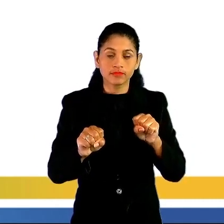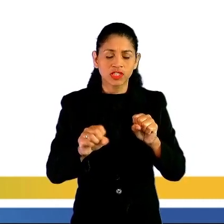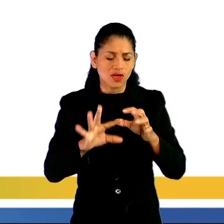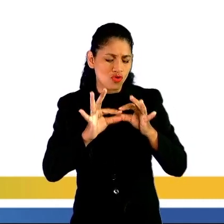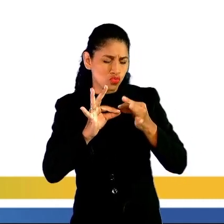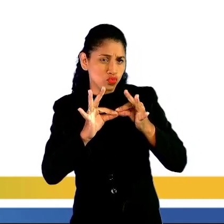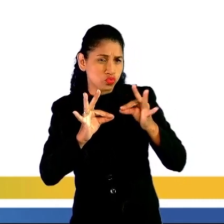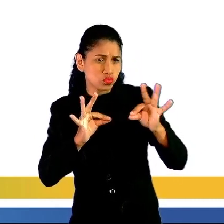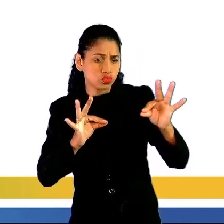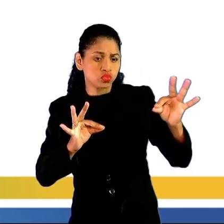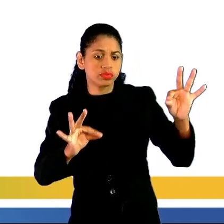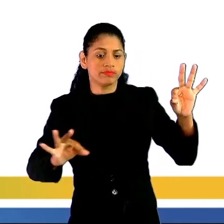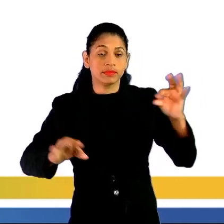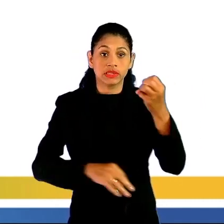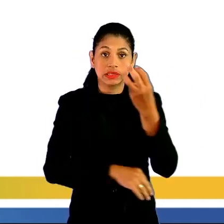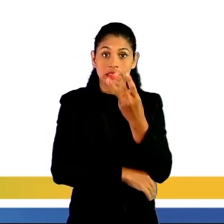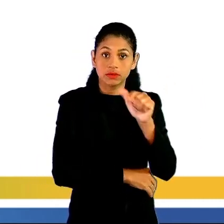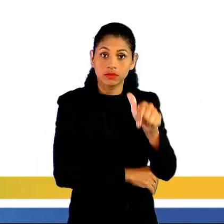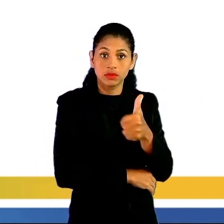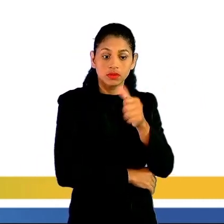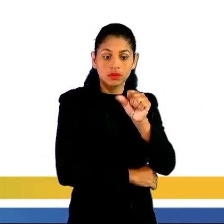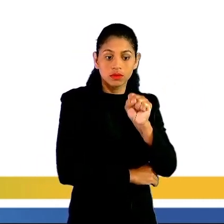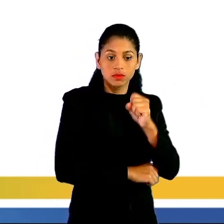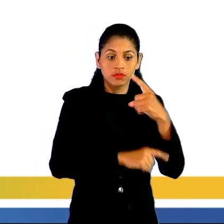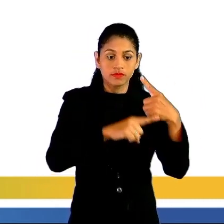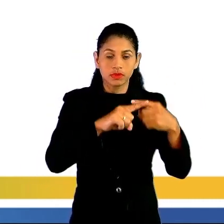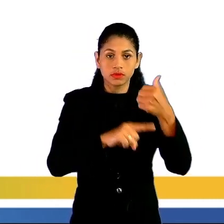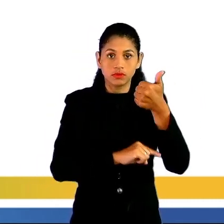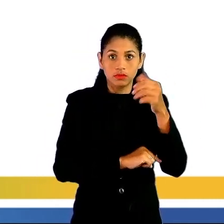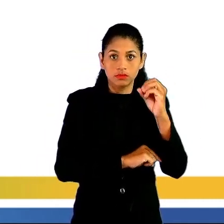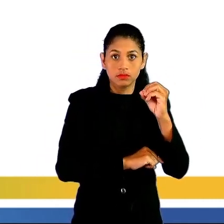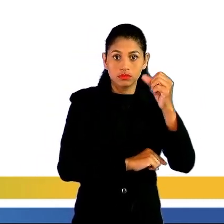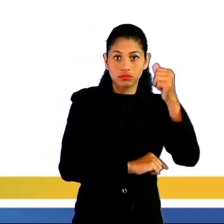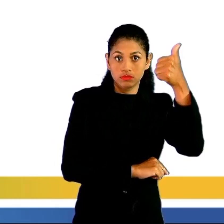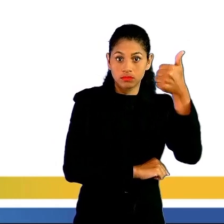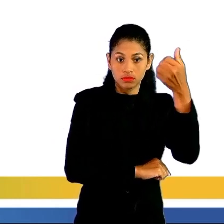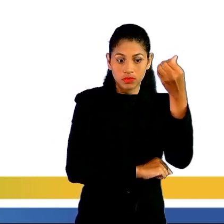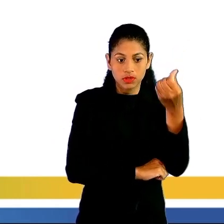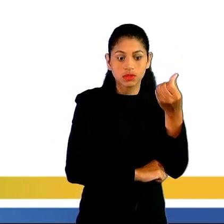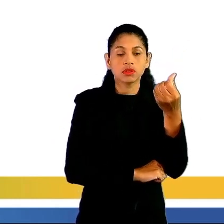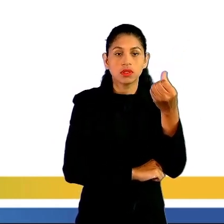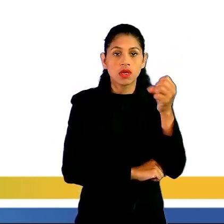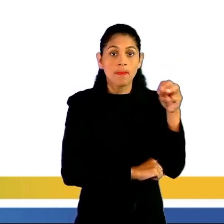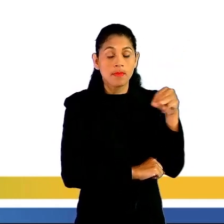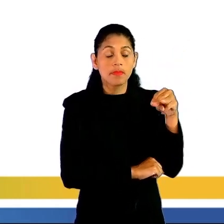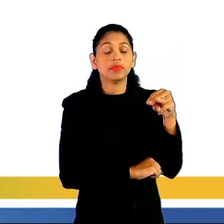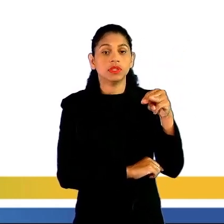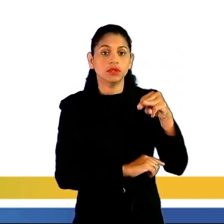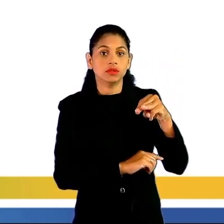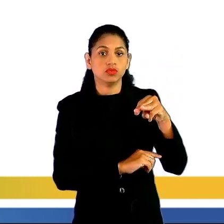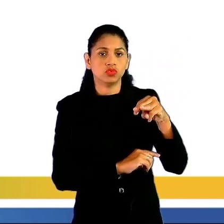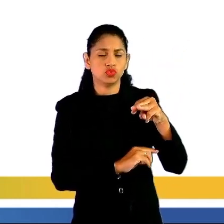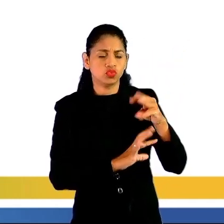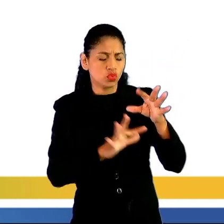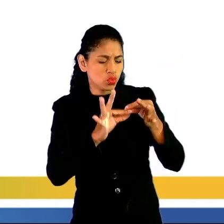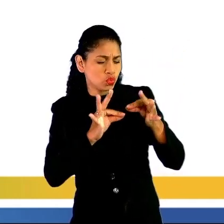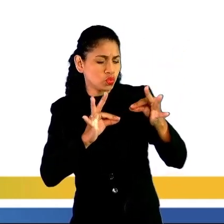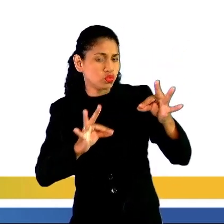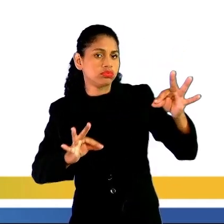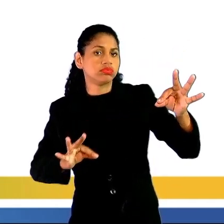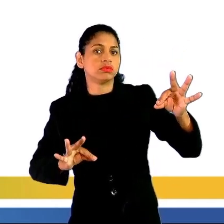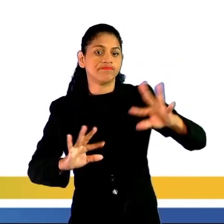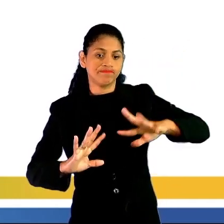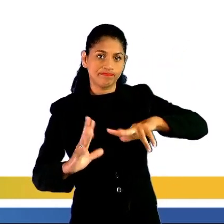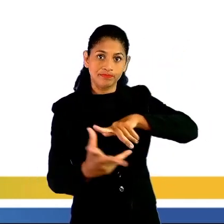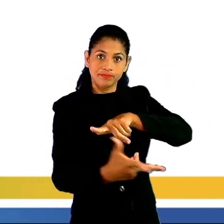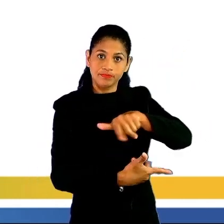cerca de 3,8 vezes 10 elevado à décima sexta potência metros da Terra. Isso equivale à